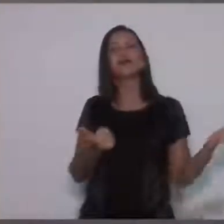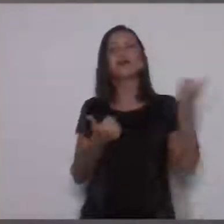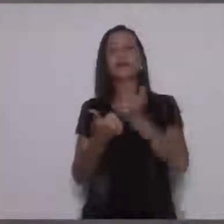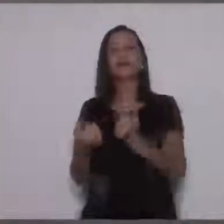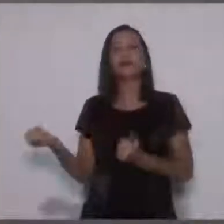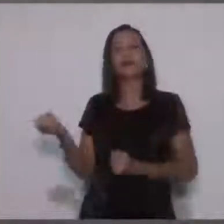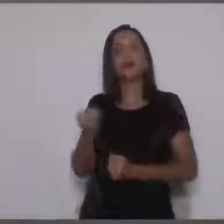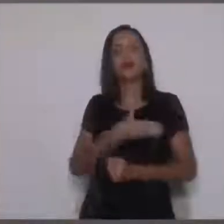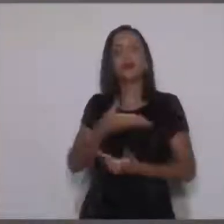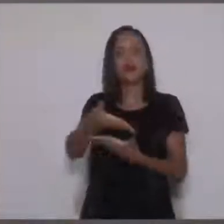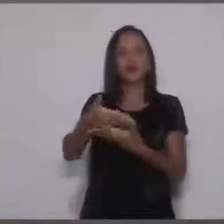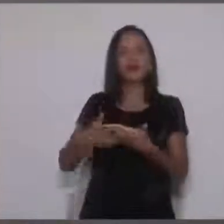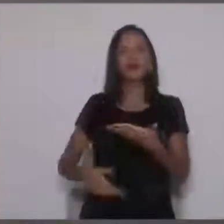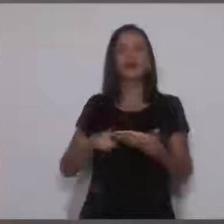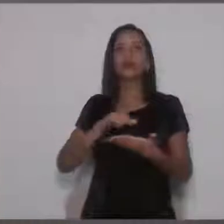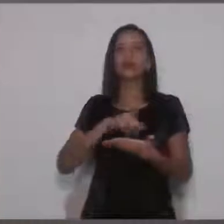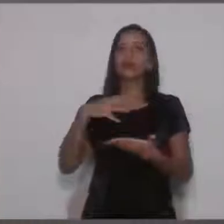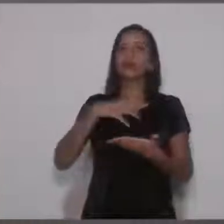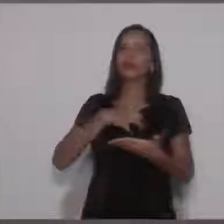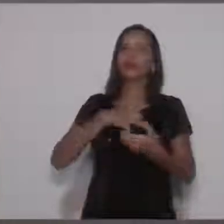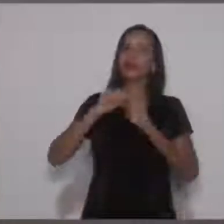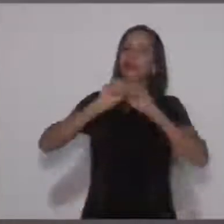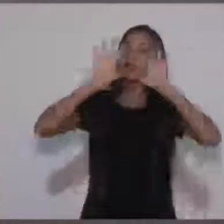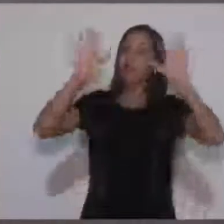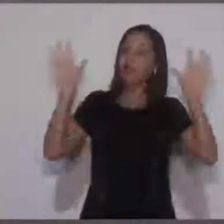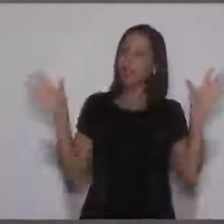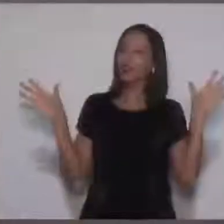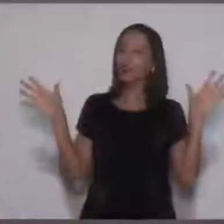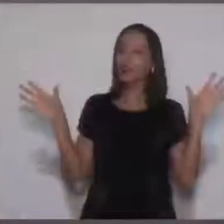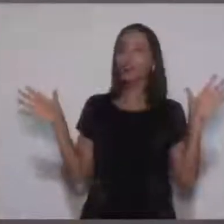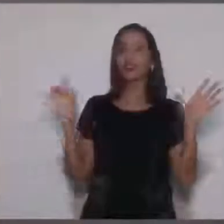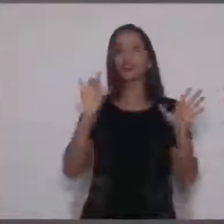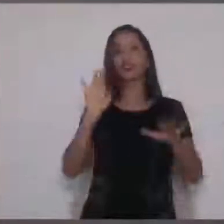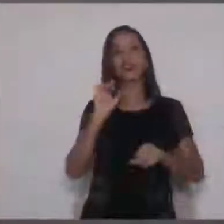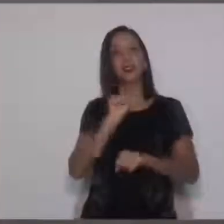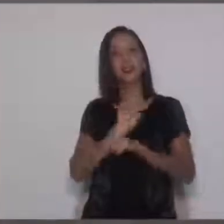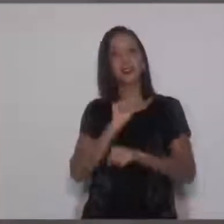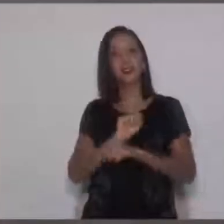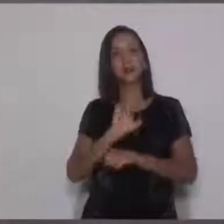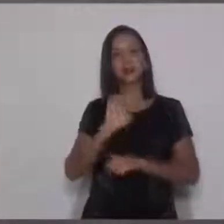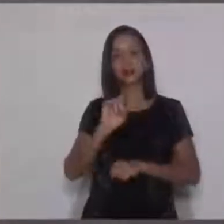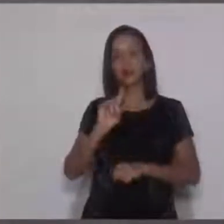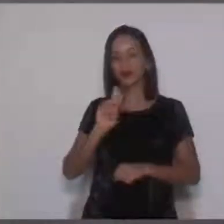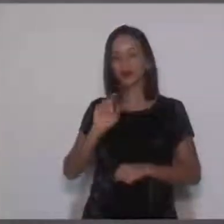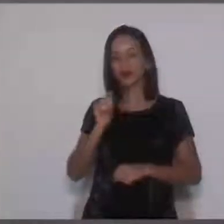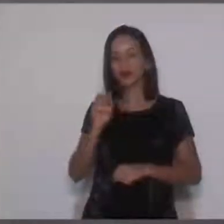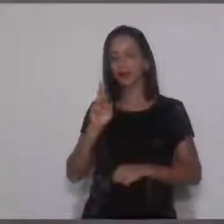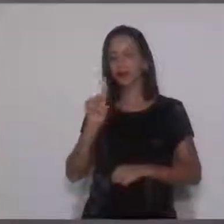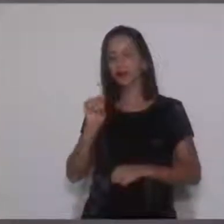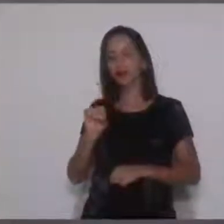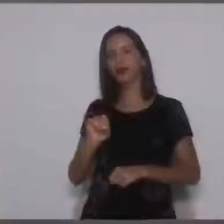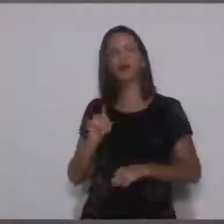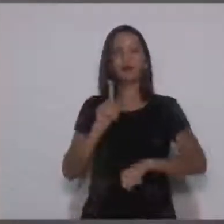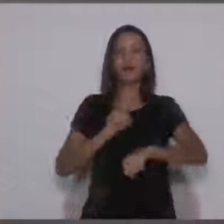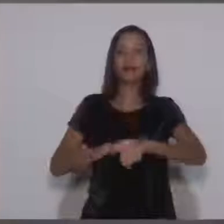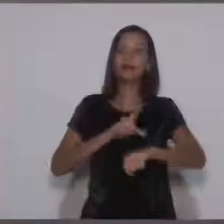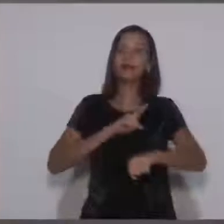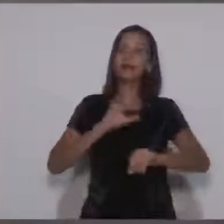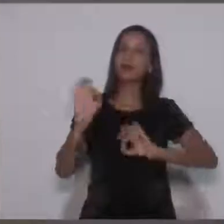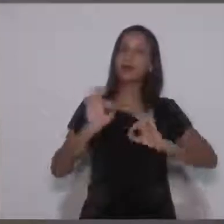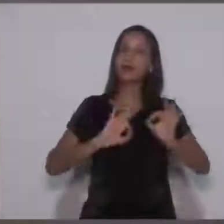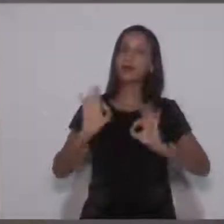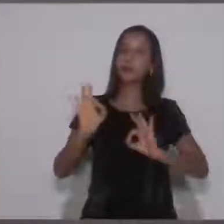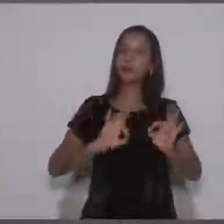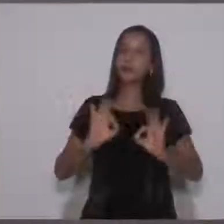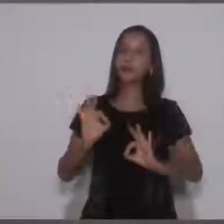de uma maneira clara. Só espero, vereador Eduardo Gelme, que neste novo projeto, o senhor não